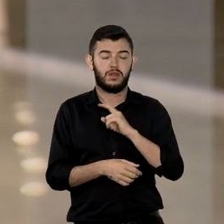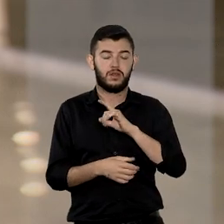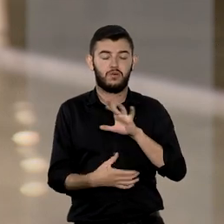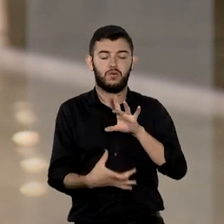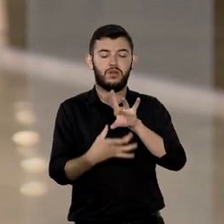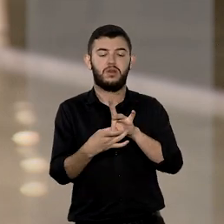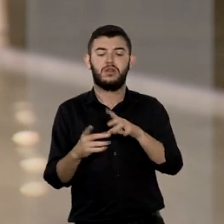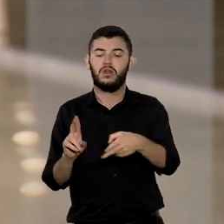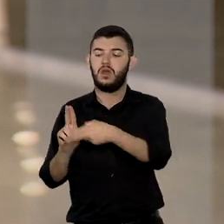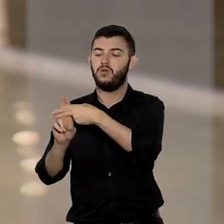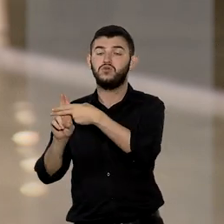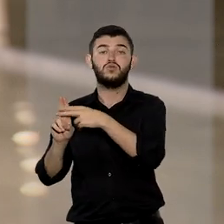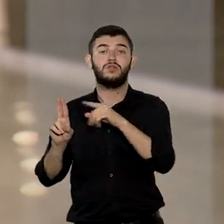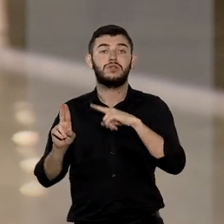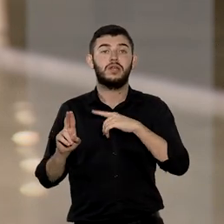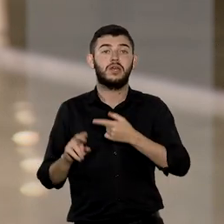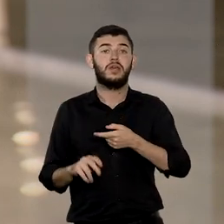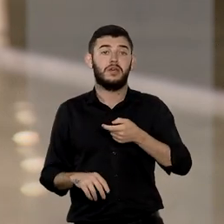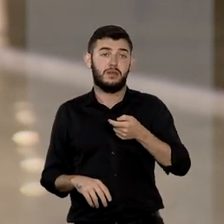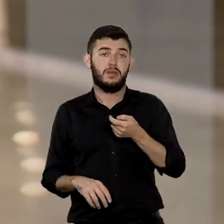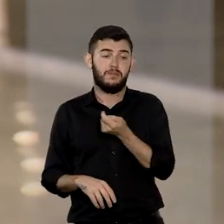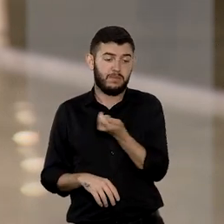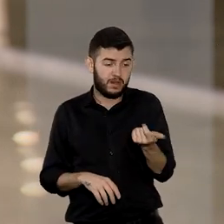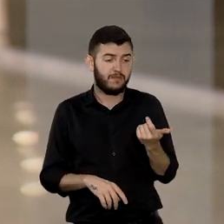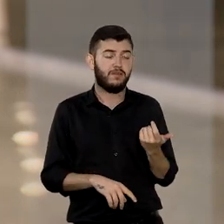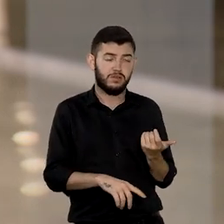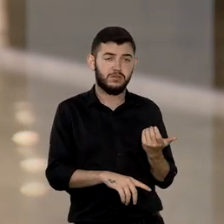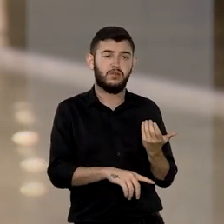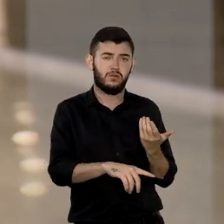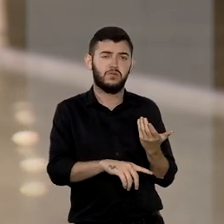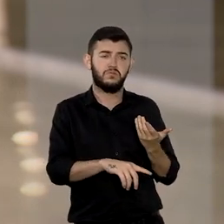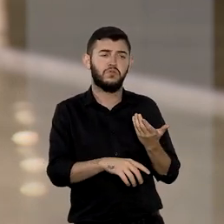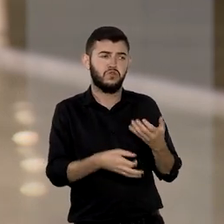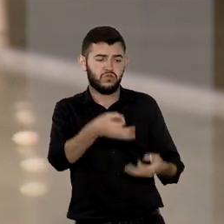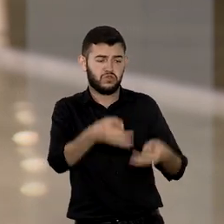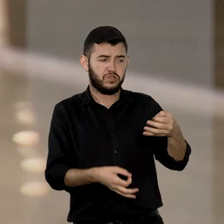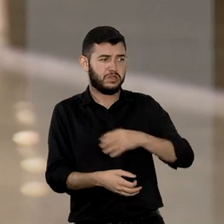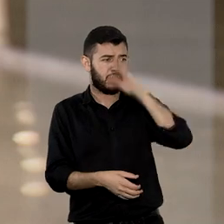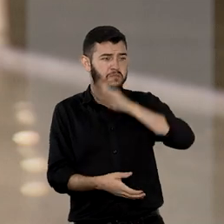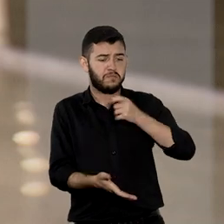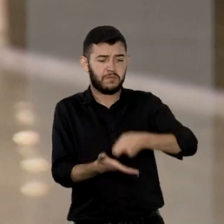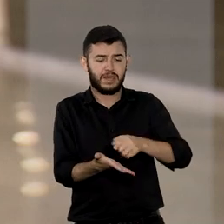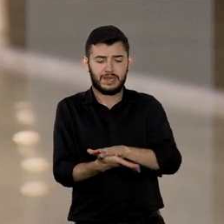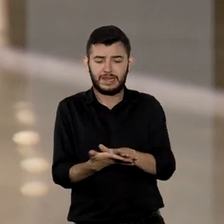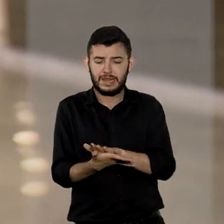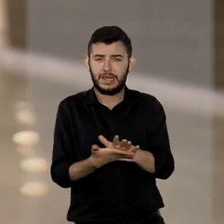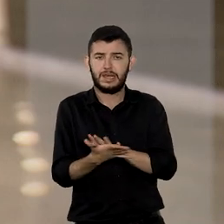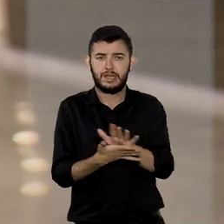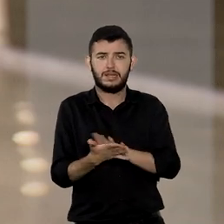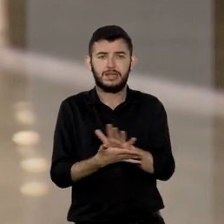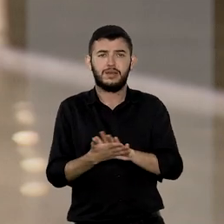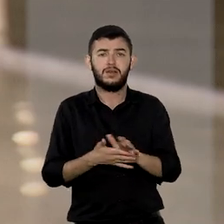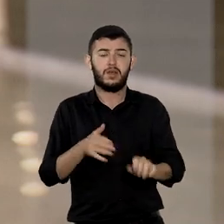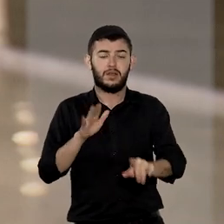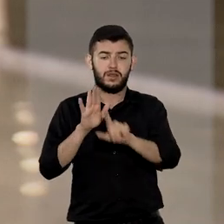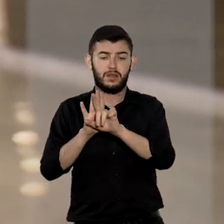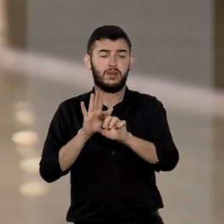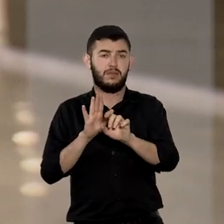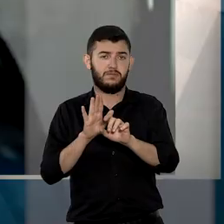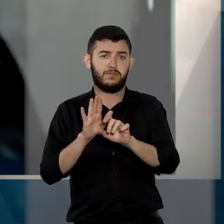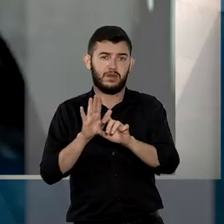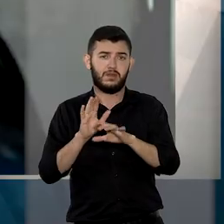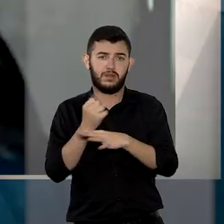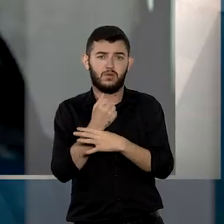Sistema Único de Saúde, teria direito ao benefício da justiça gratuita, com base na lei que dispõe sobre o Estatuto da Pessoa